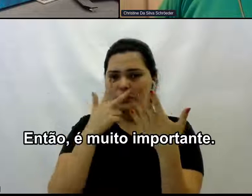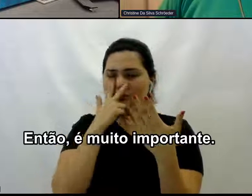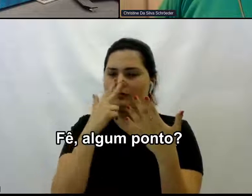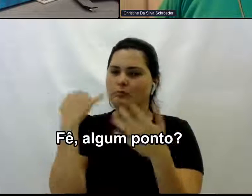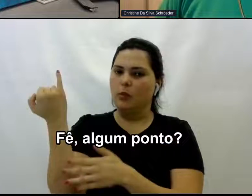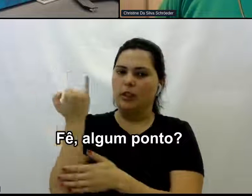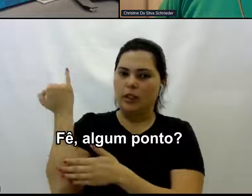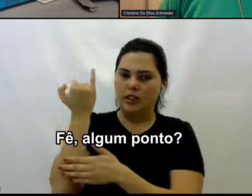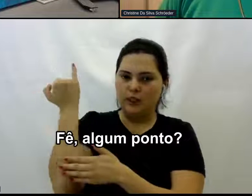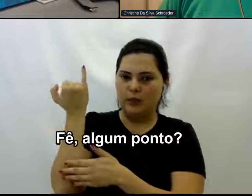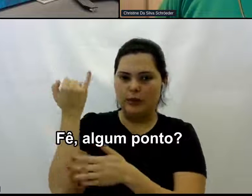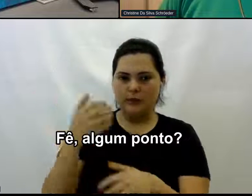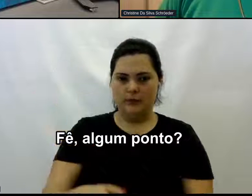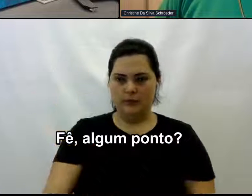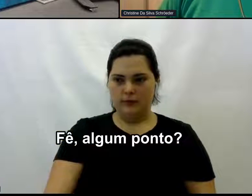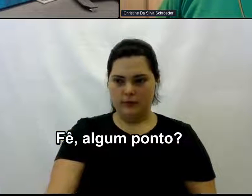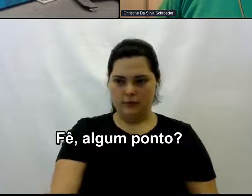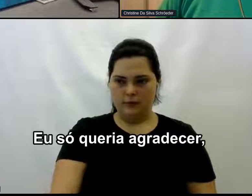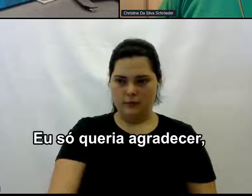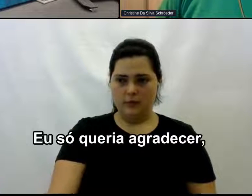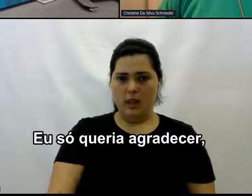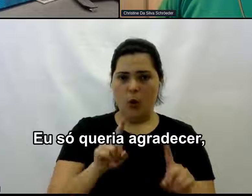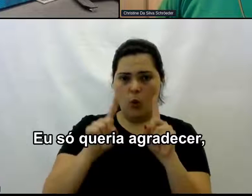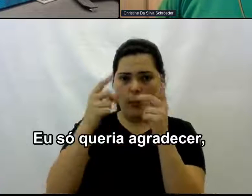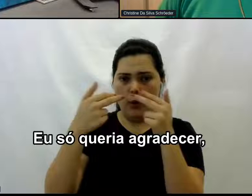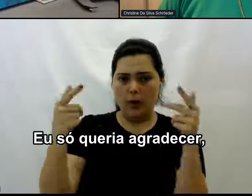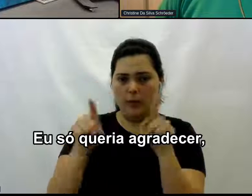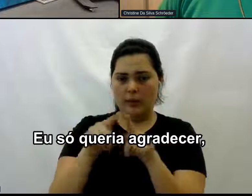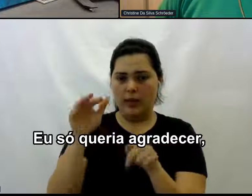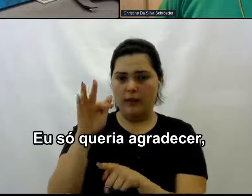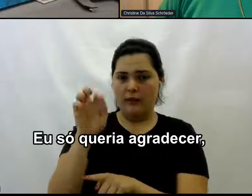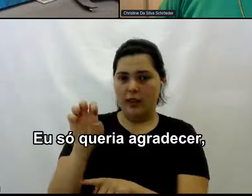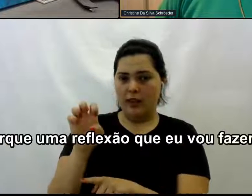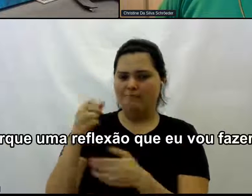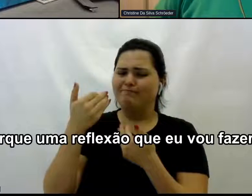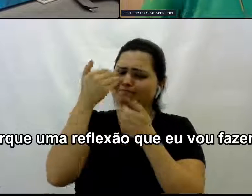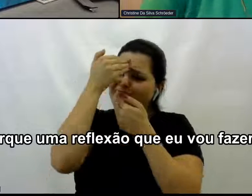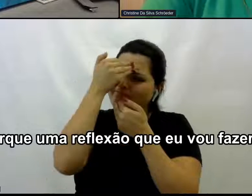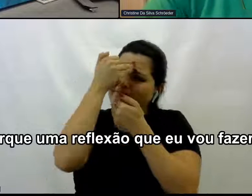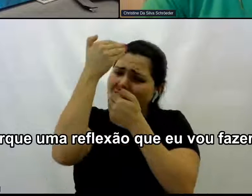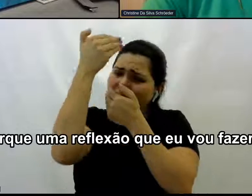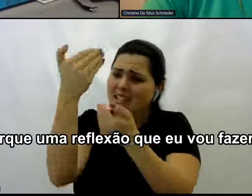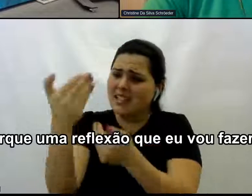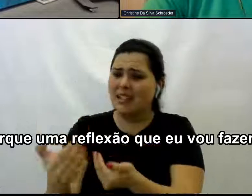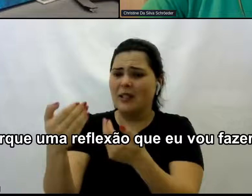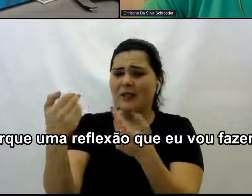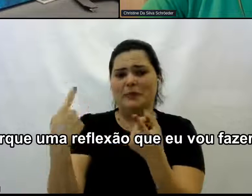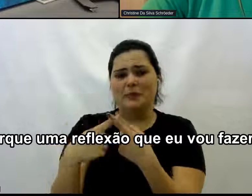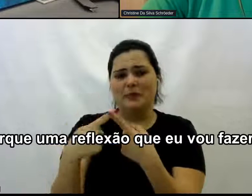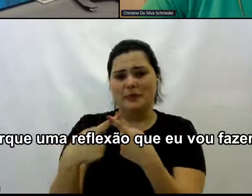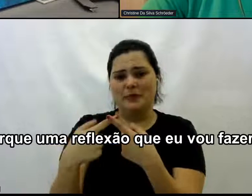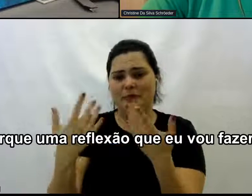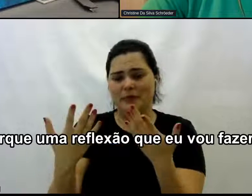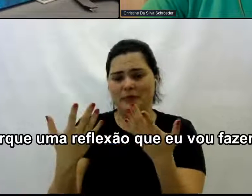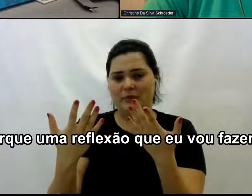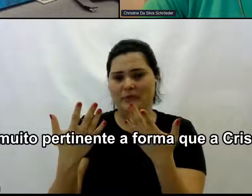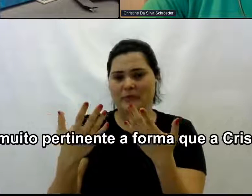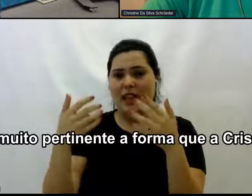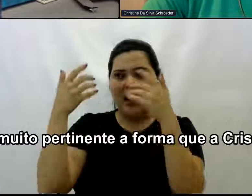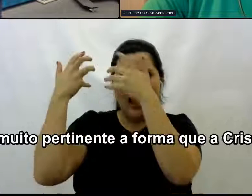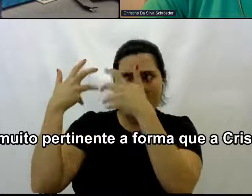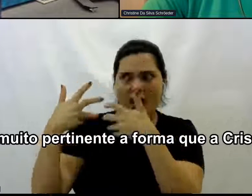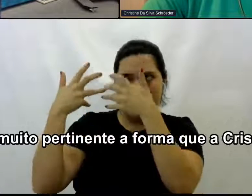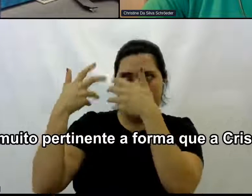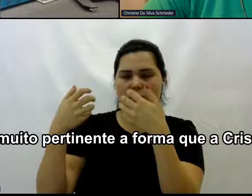Fê Algum ponto Eu só queria Agradecer Porque Uma reflexão Que eu vou